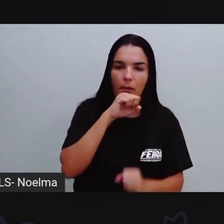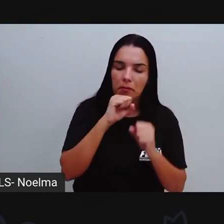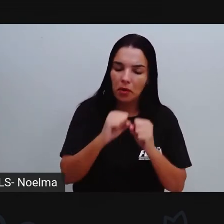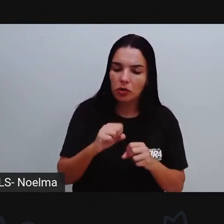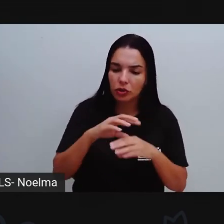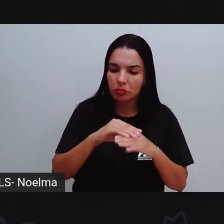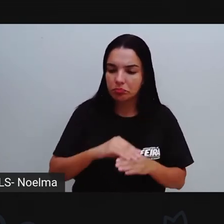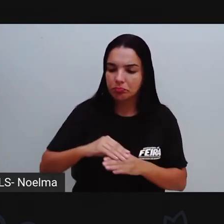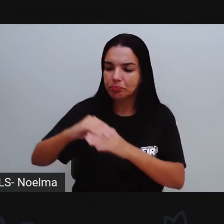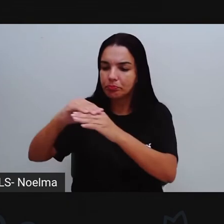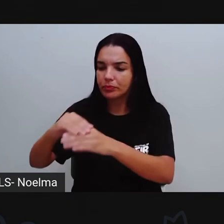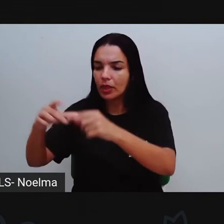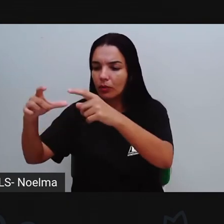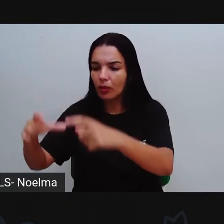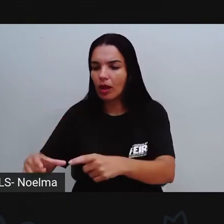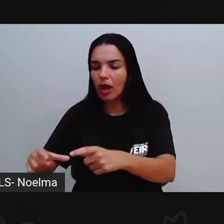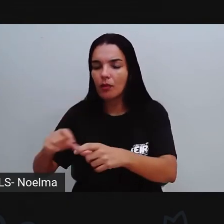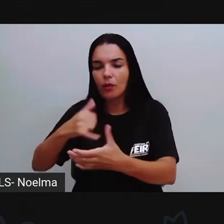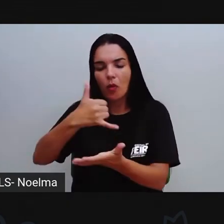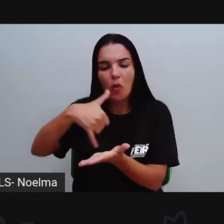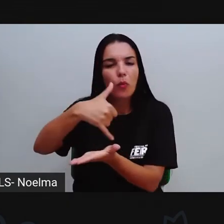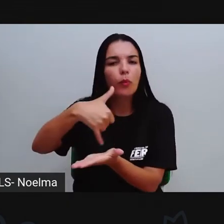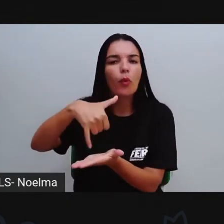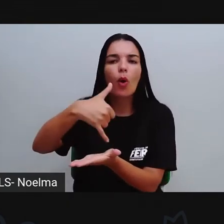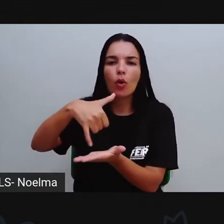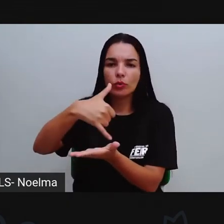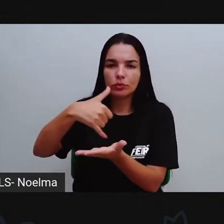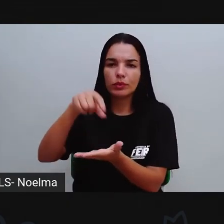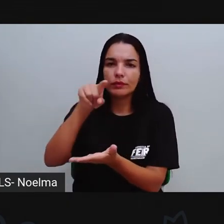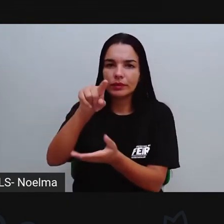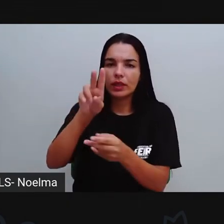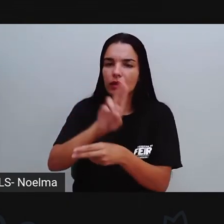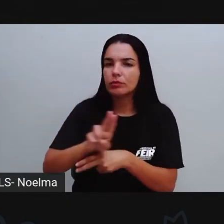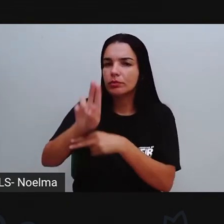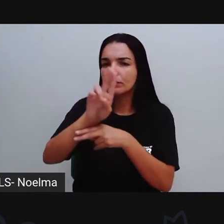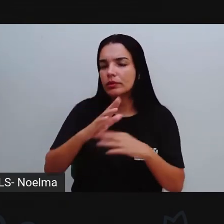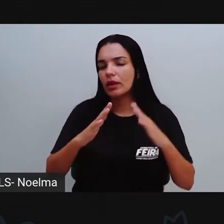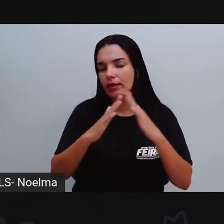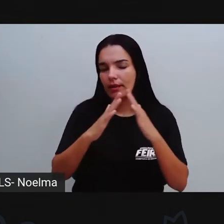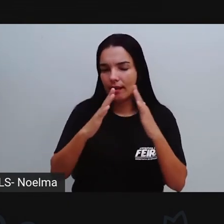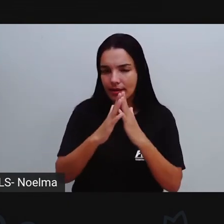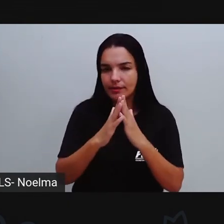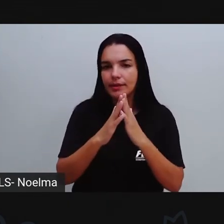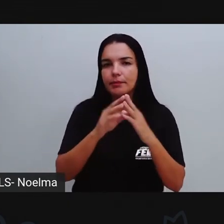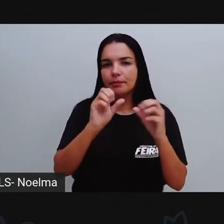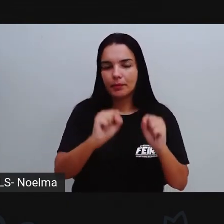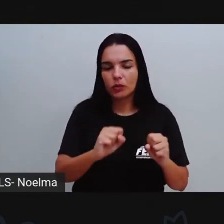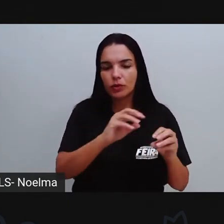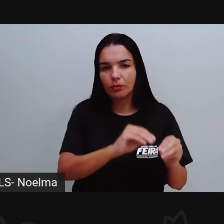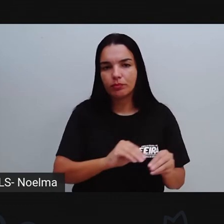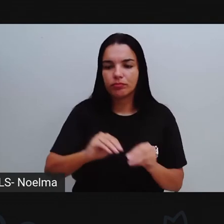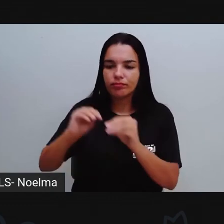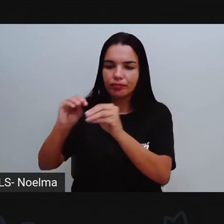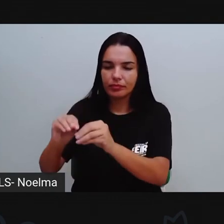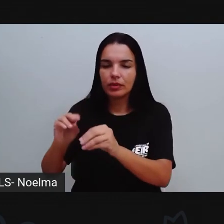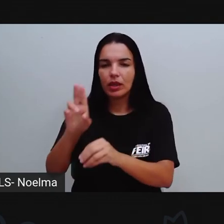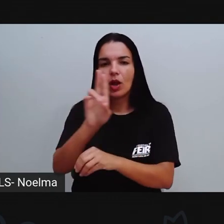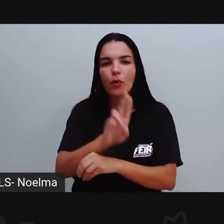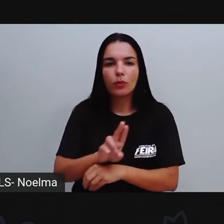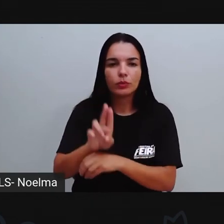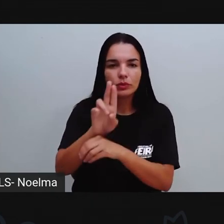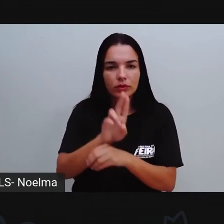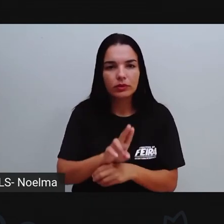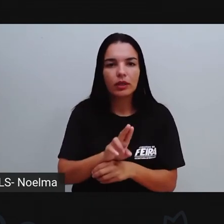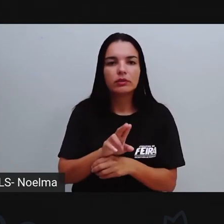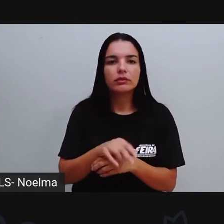levando lá a gordura, né? O óleo, o azeite de dendê. utilizar. Então,